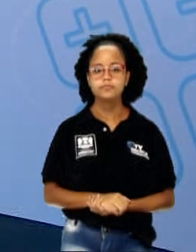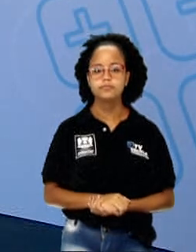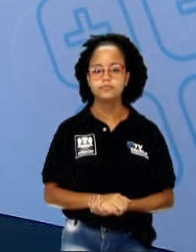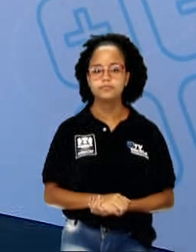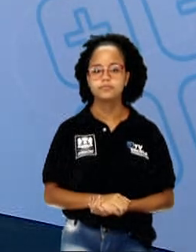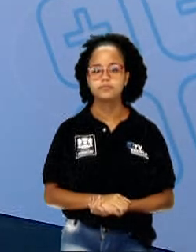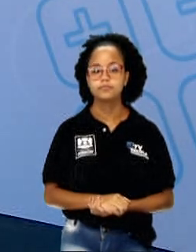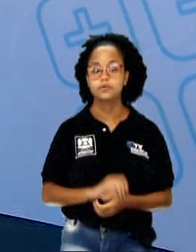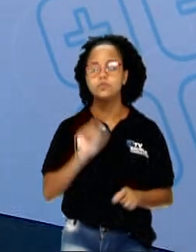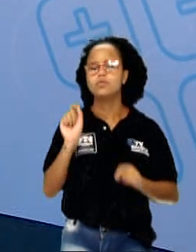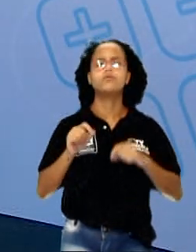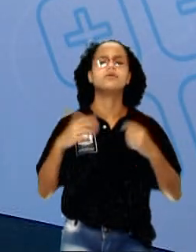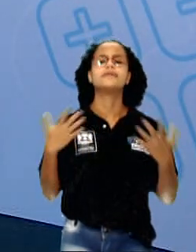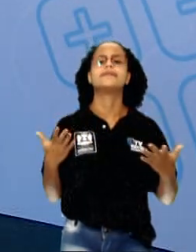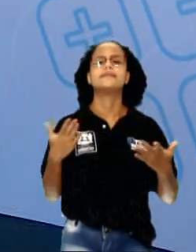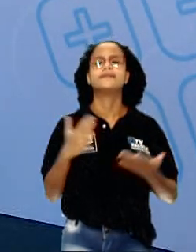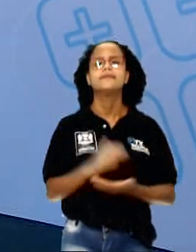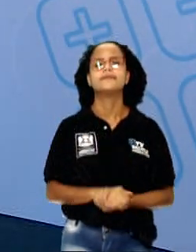Qual é?